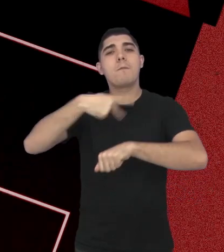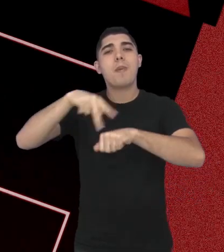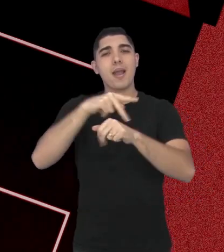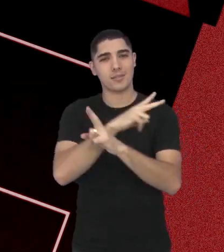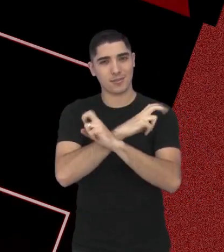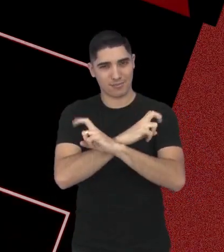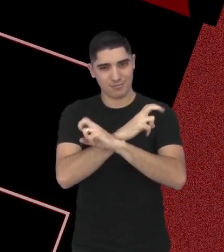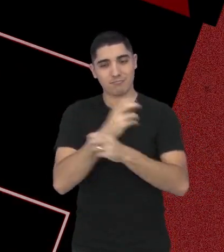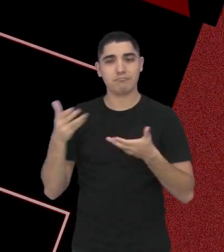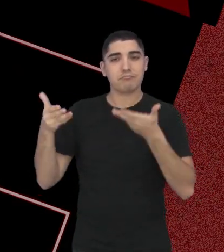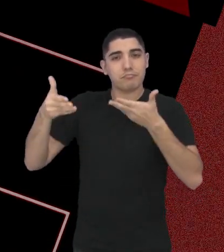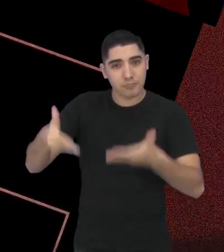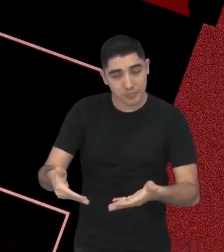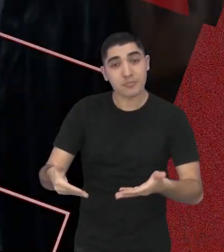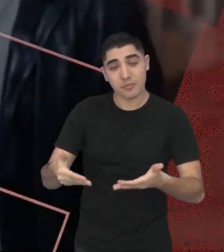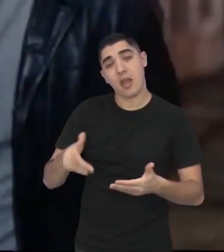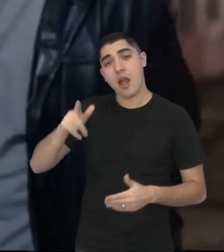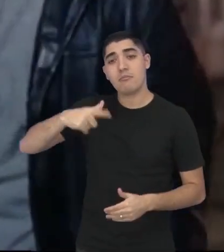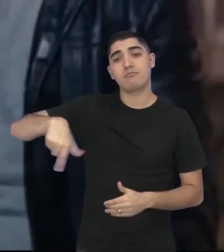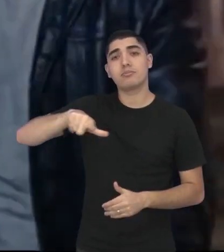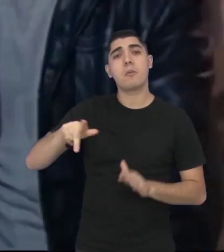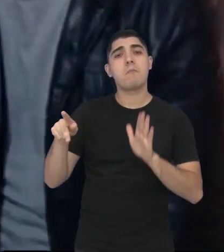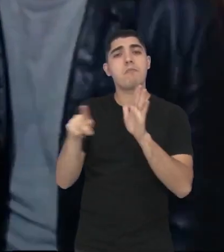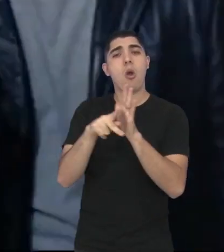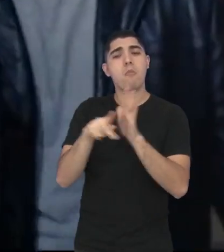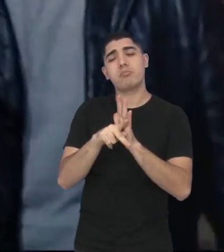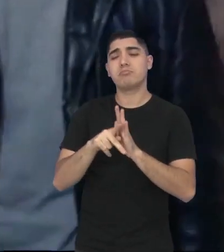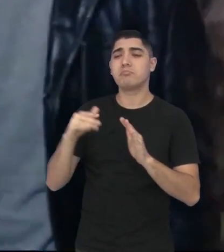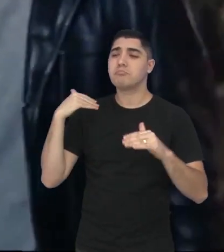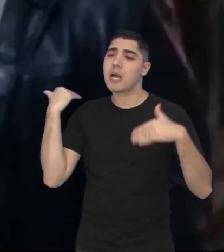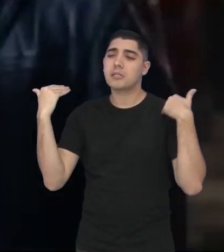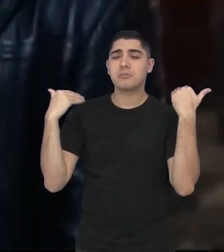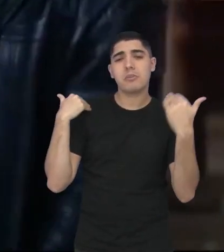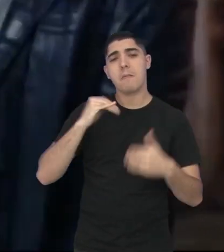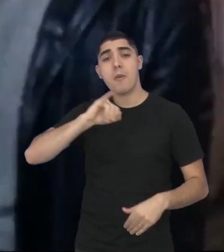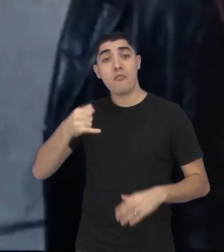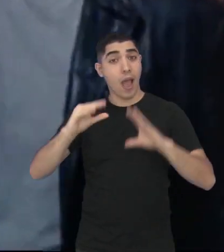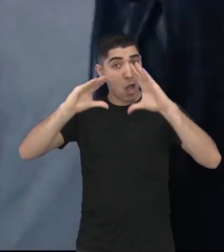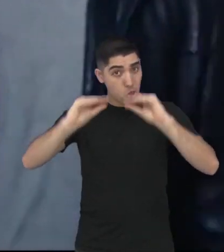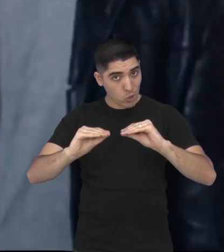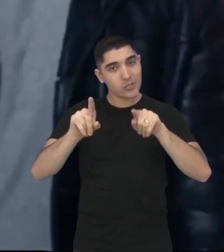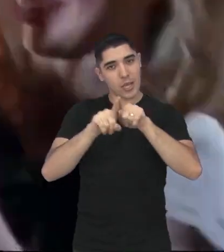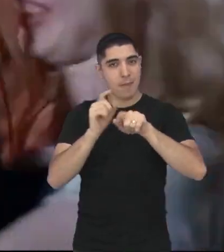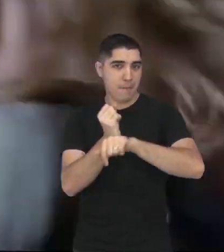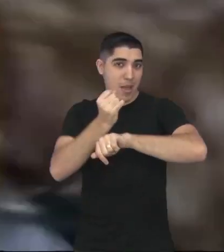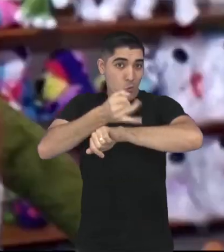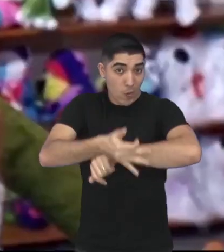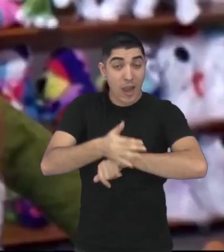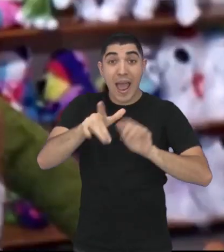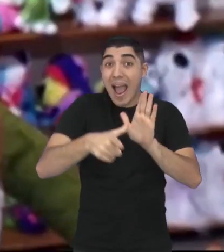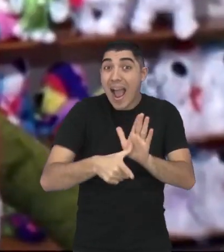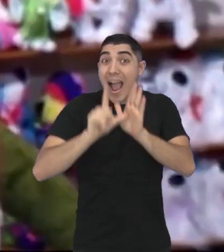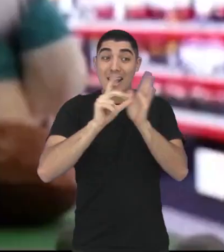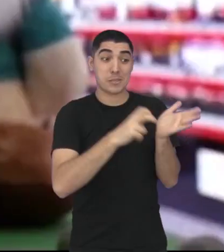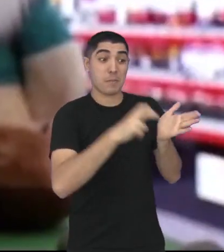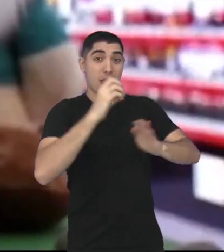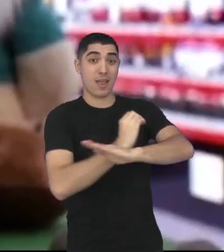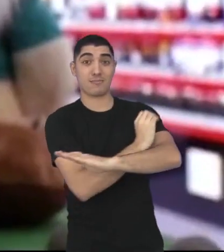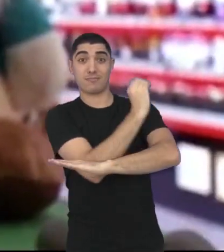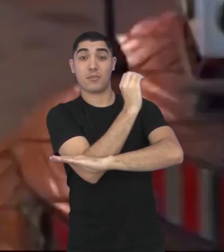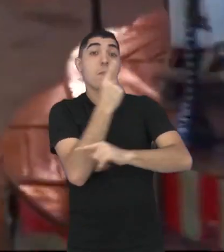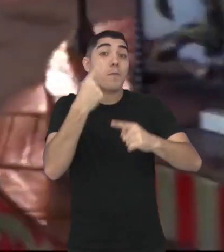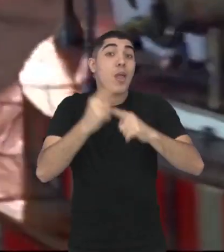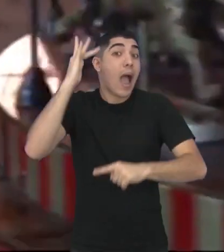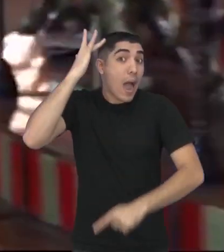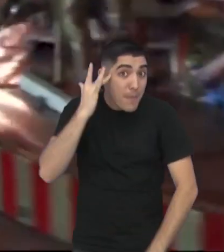que a capital da Áustria, e ficam algumas horas juntos, aproveitando a vida noturna e a madrugada da cidade antes de amanhecer, porque